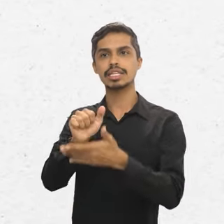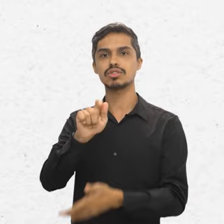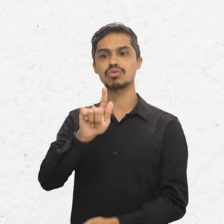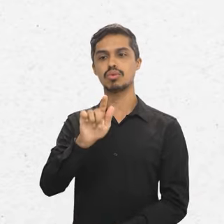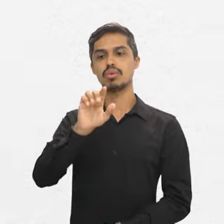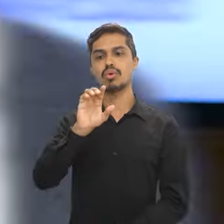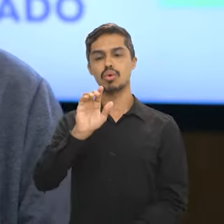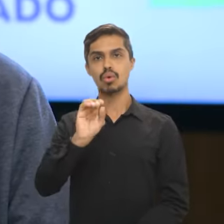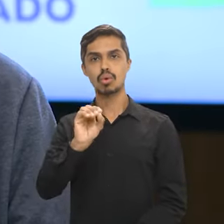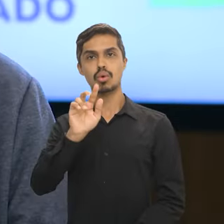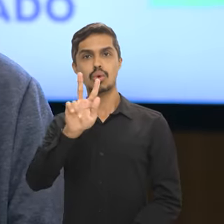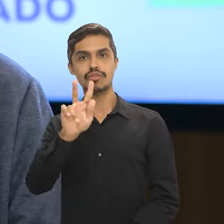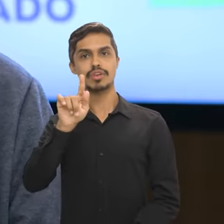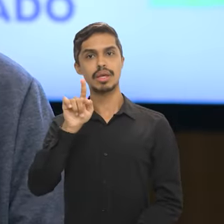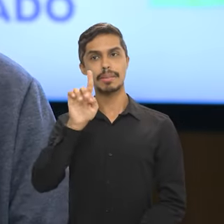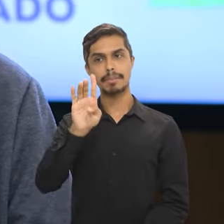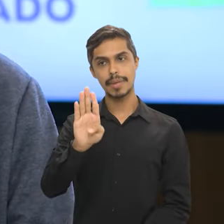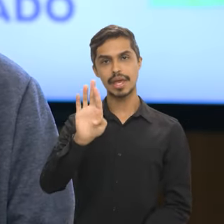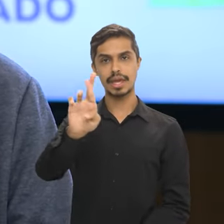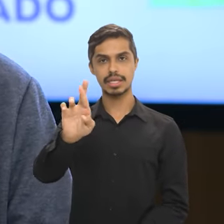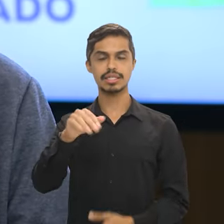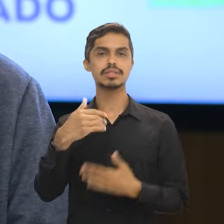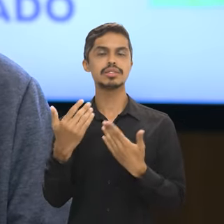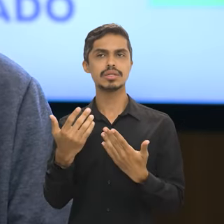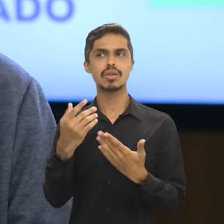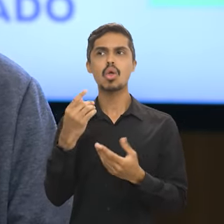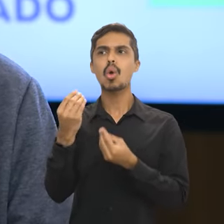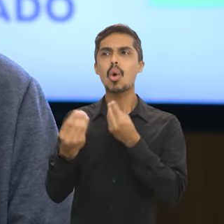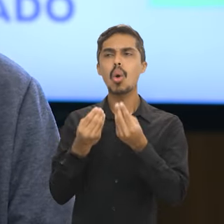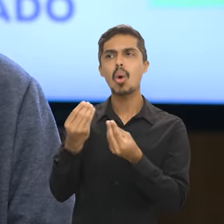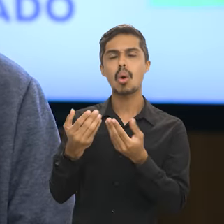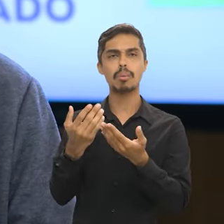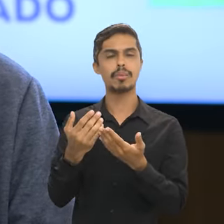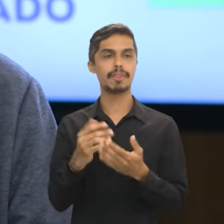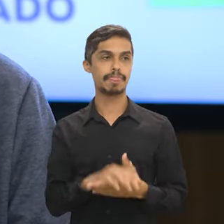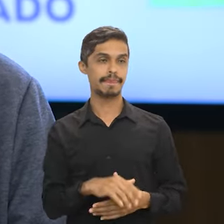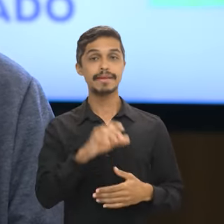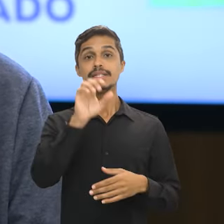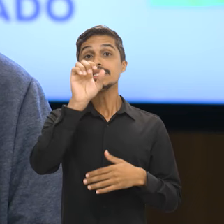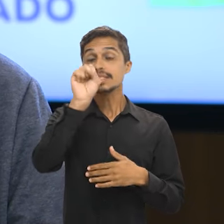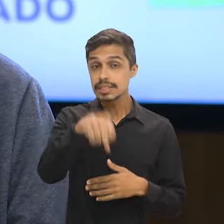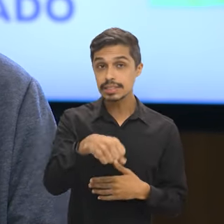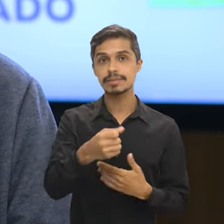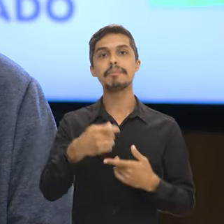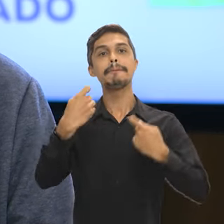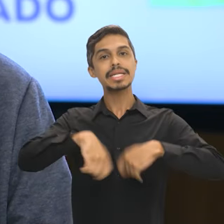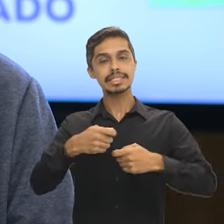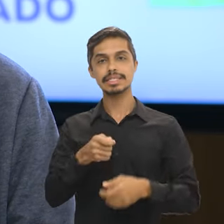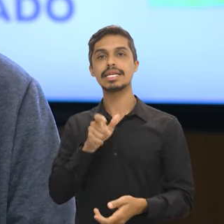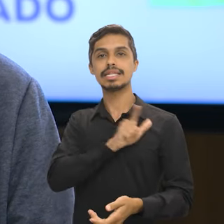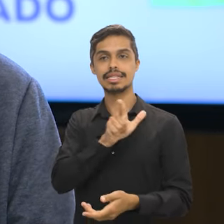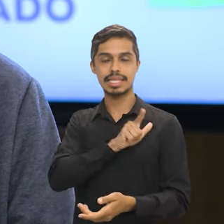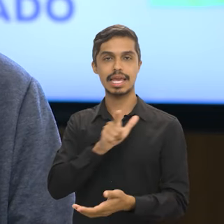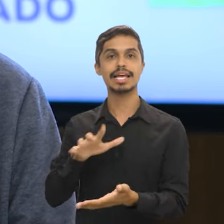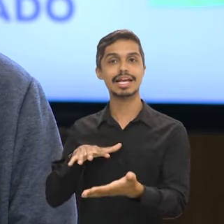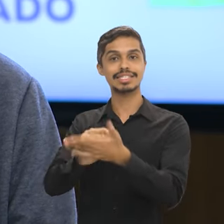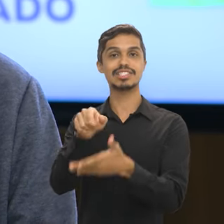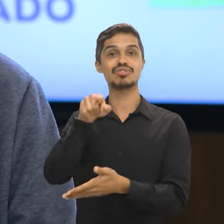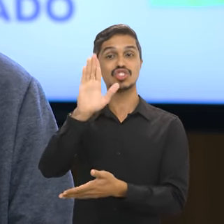conta GovBR? Sim, a conta GovBR é um pré-requisito para a sua inscrição no concurso.